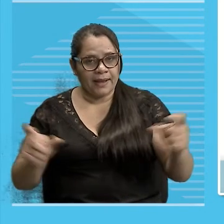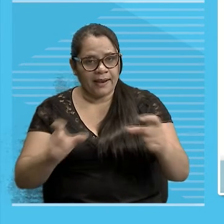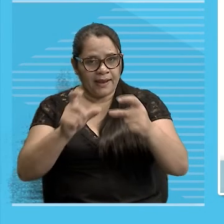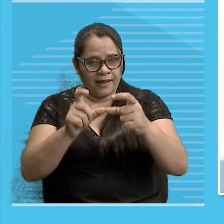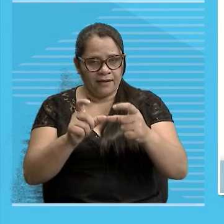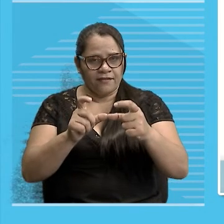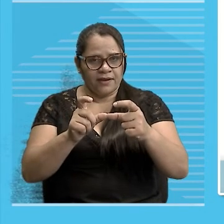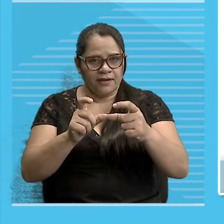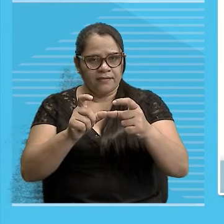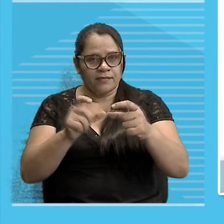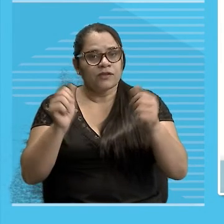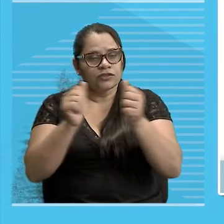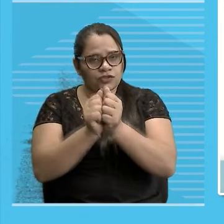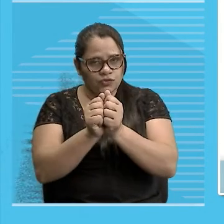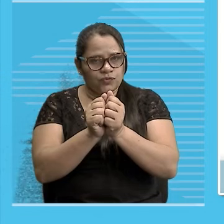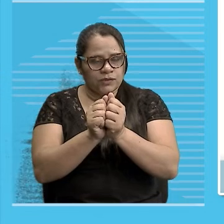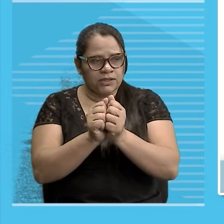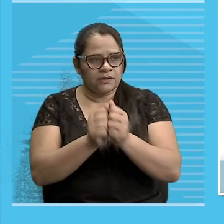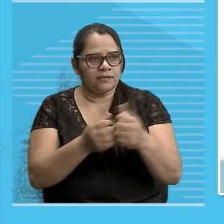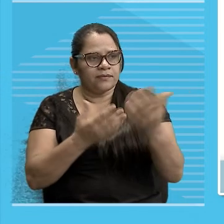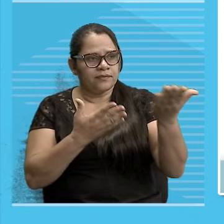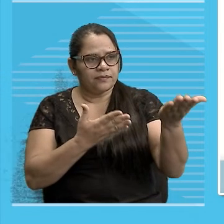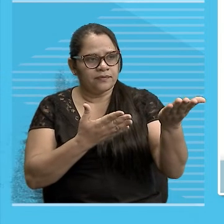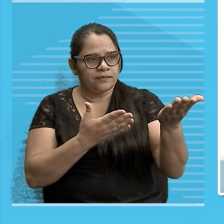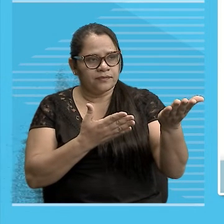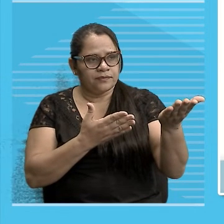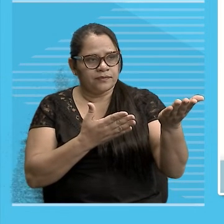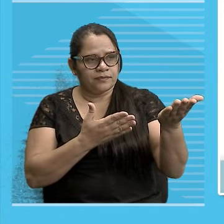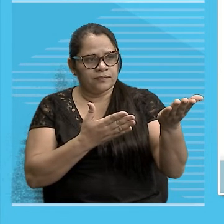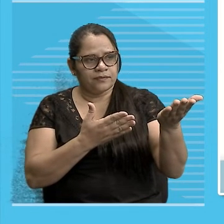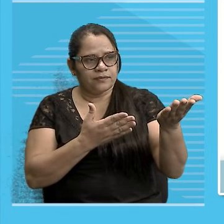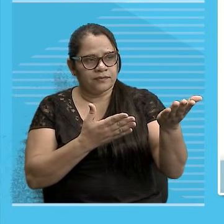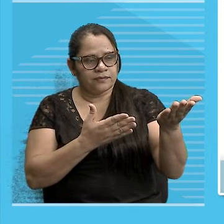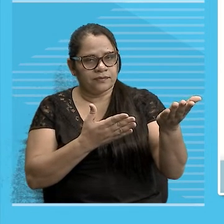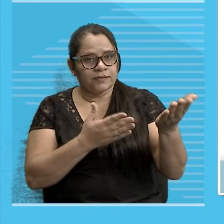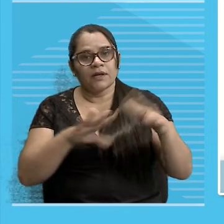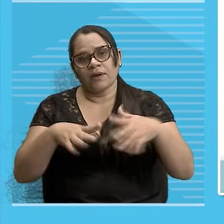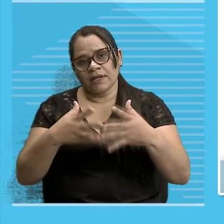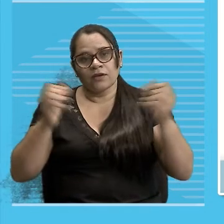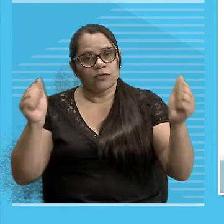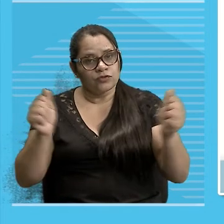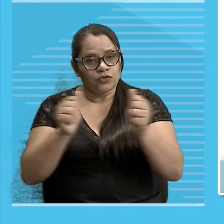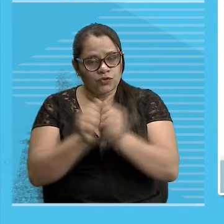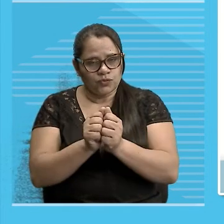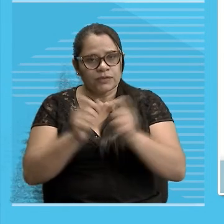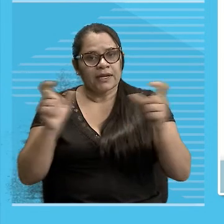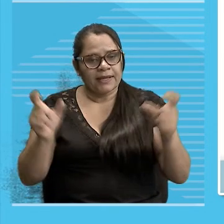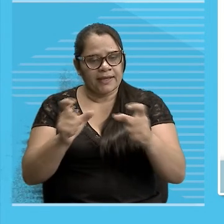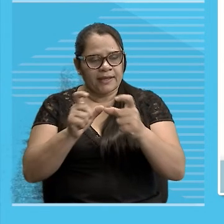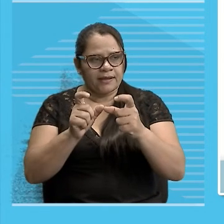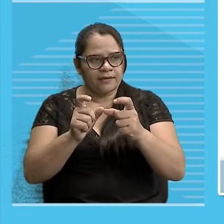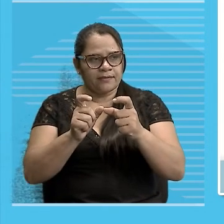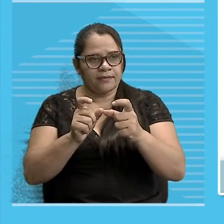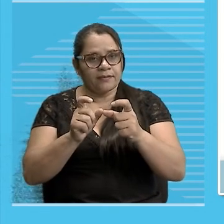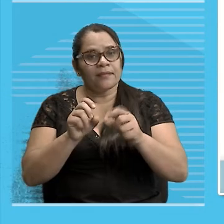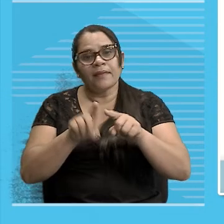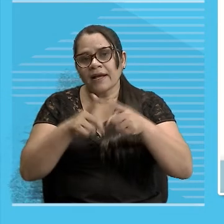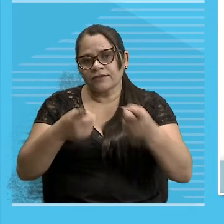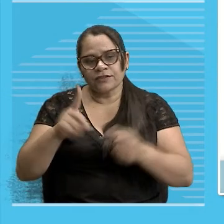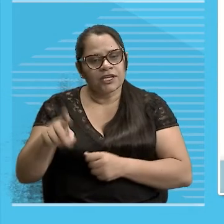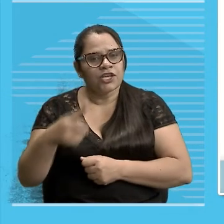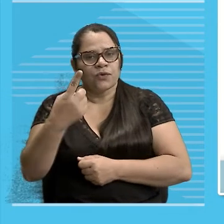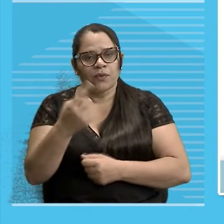natural Da palavra Na morfologia É palavra Que tem dois radicais Eu não tô vendo Dois radicais Tô vendo Um radical E um